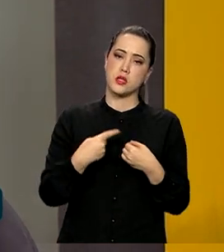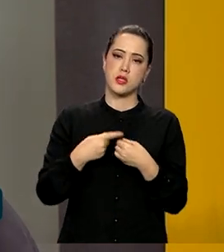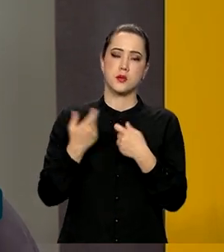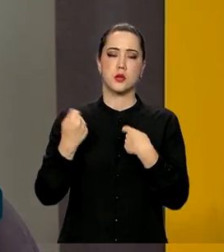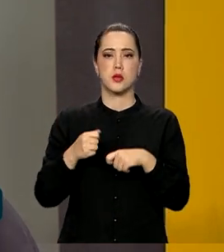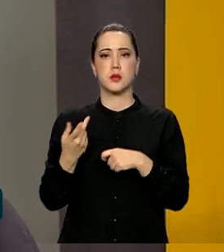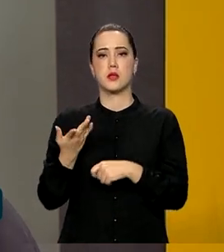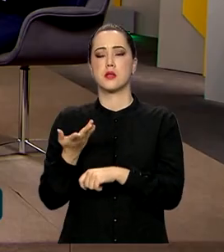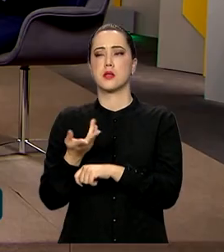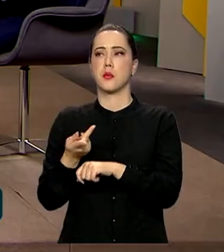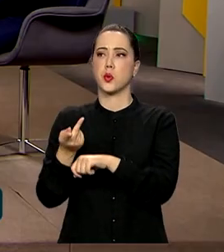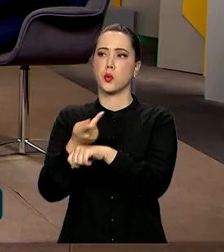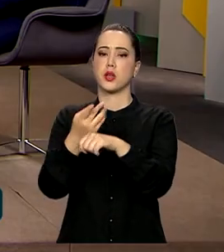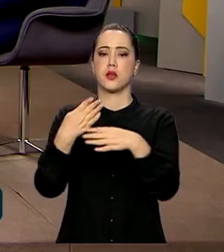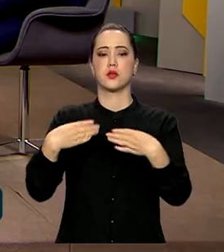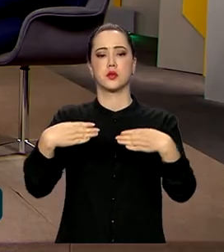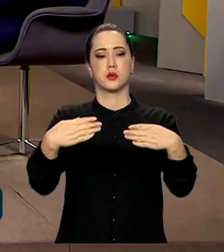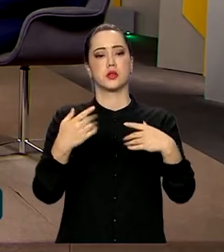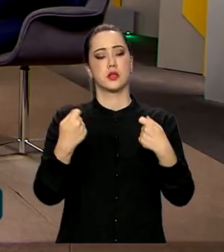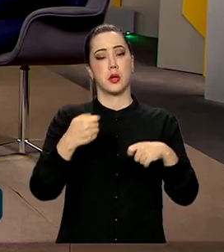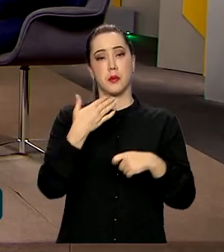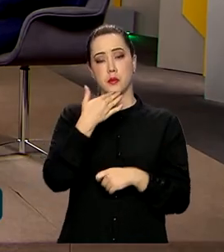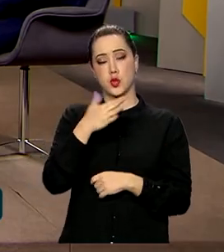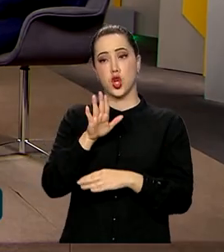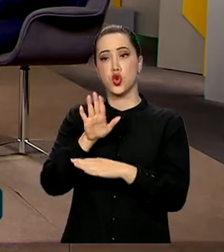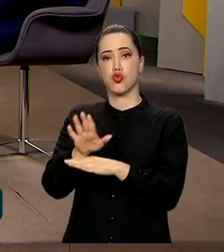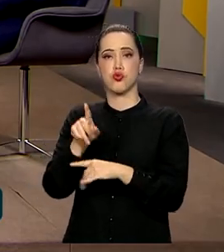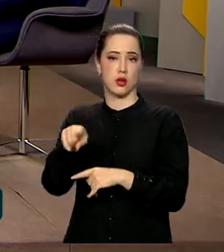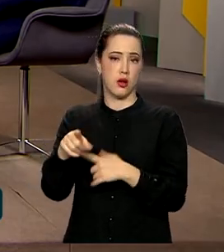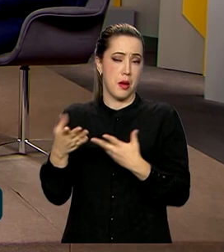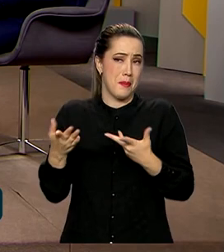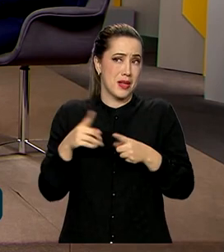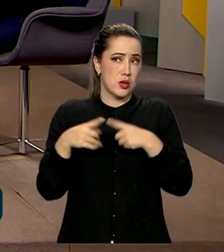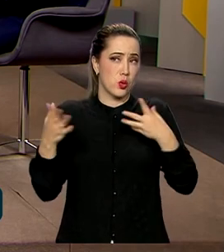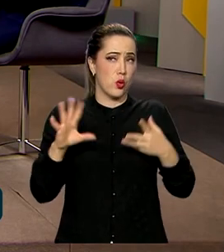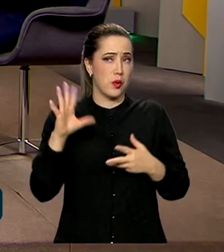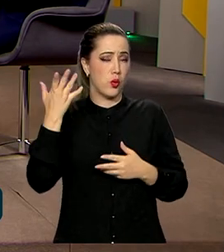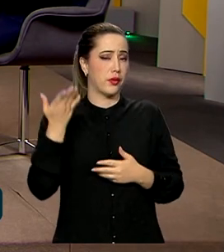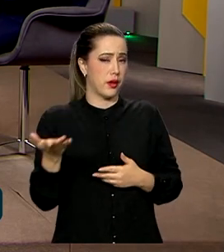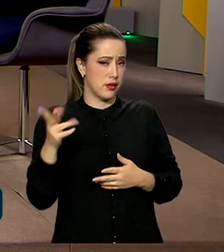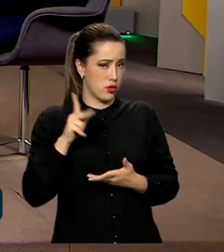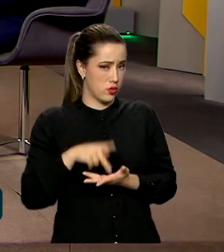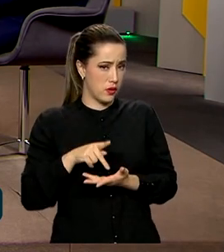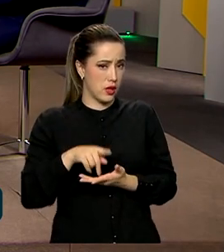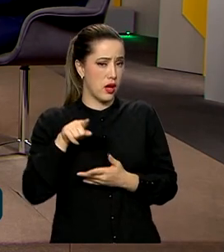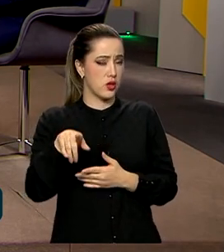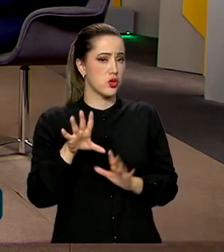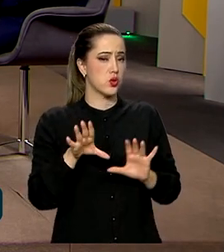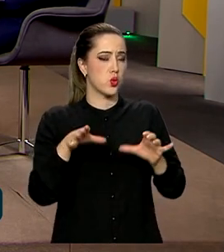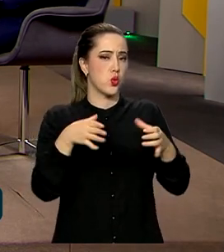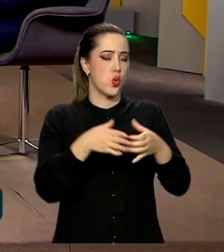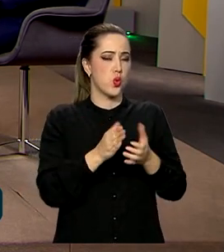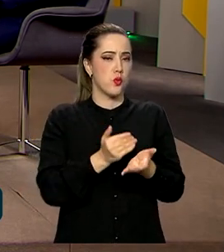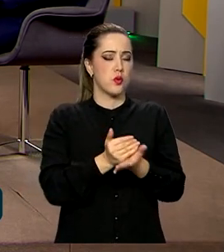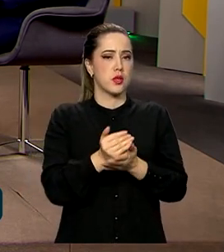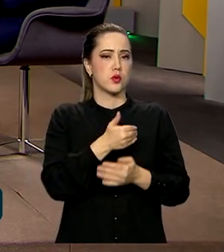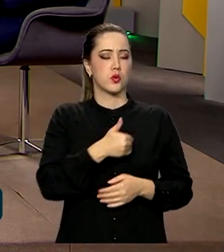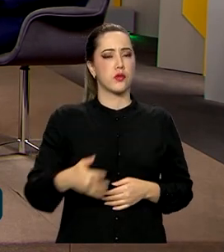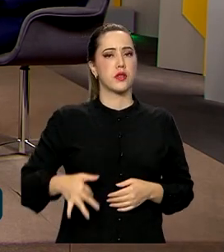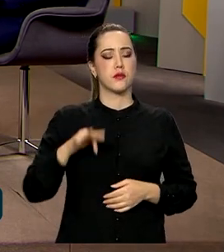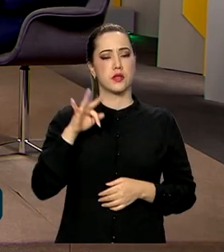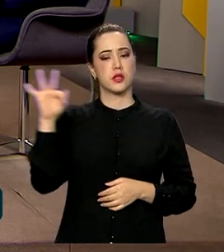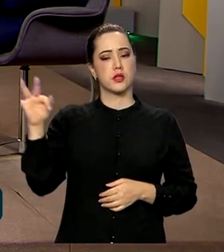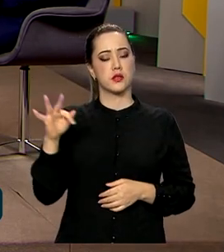ministérios atrás das suas demandas. Agora, como que vai funcionar na prática, secretário, essa caravana? Da parte do governo federal,